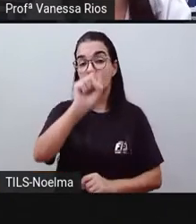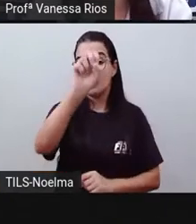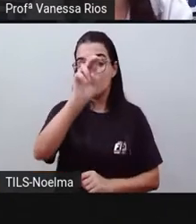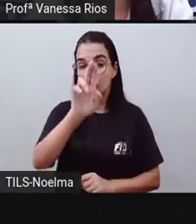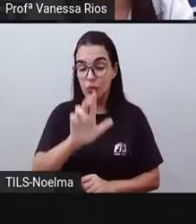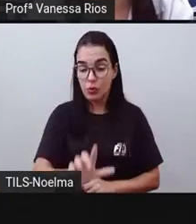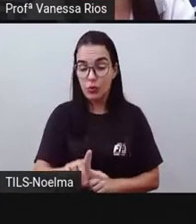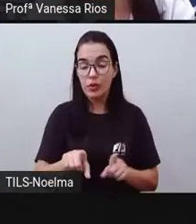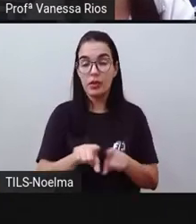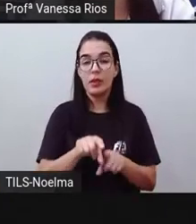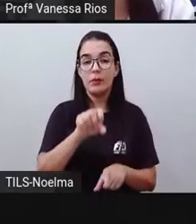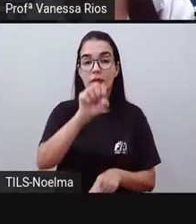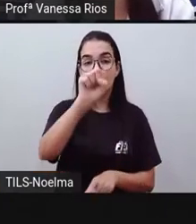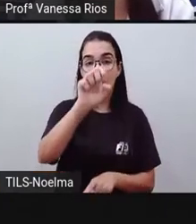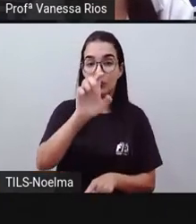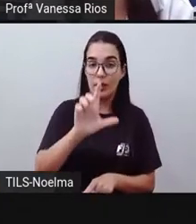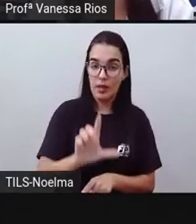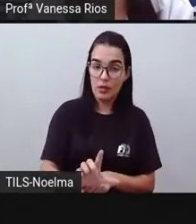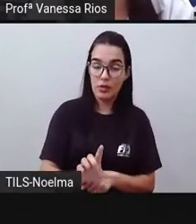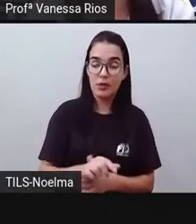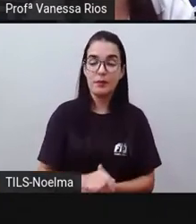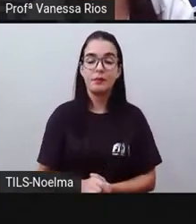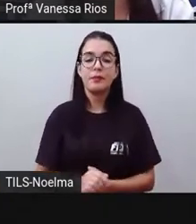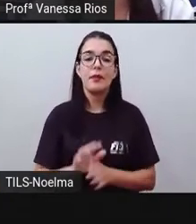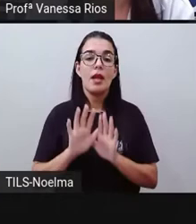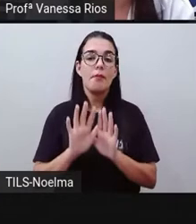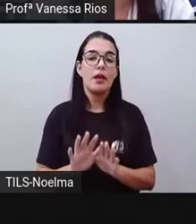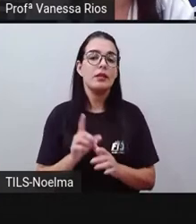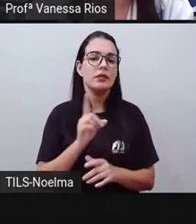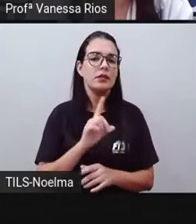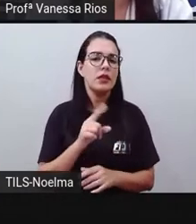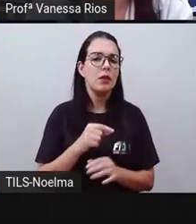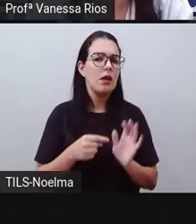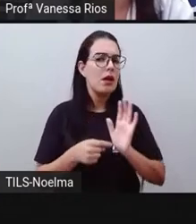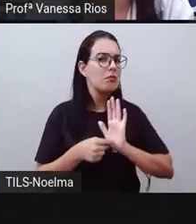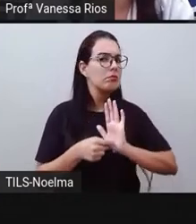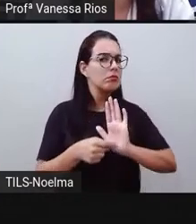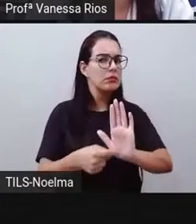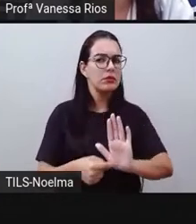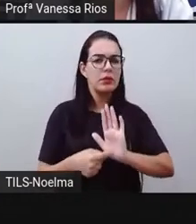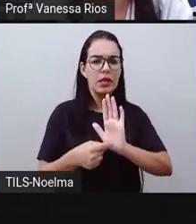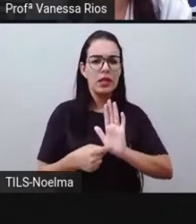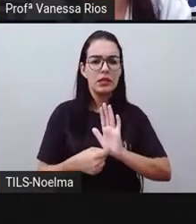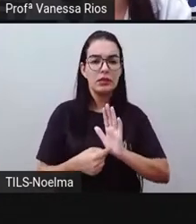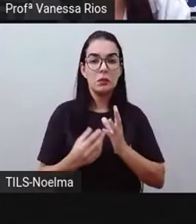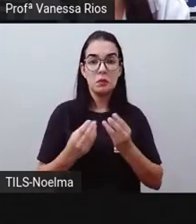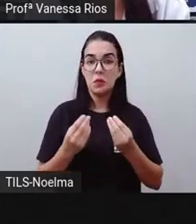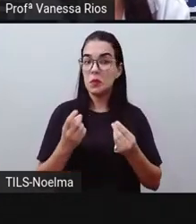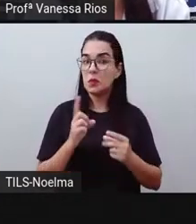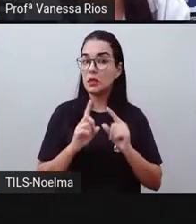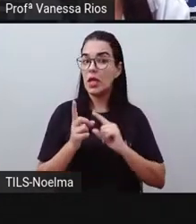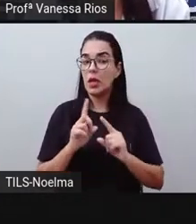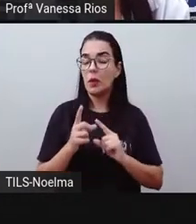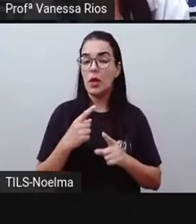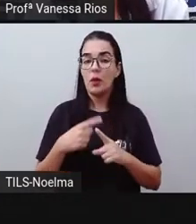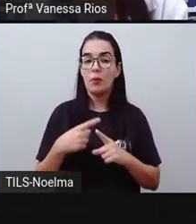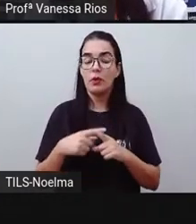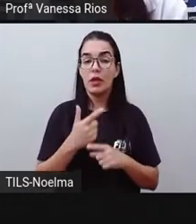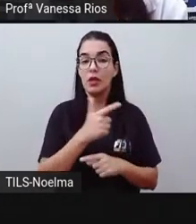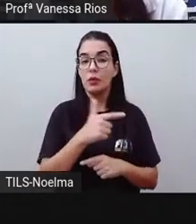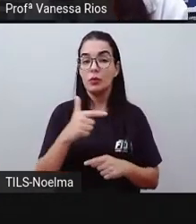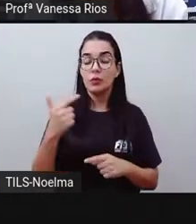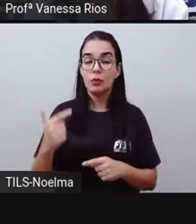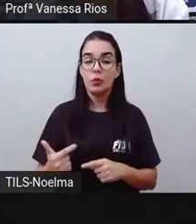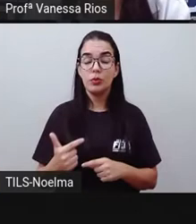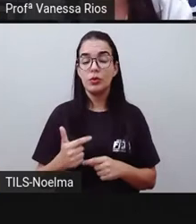sudeste, mas não é algo que aparece nem em relação aí, se destacando em relação aos outros meios de